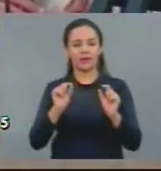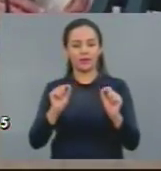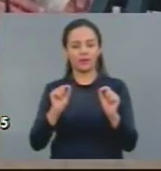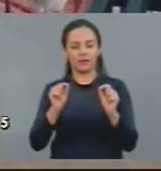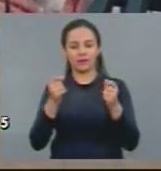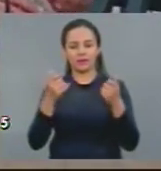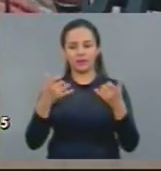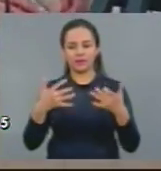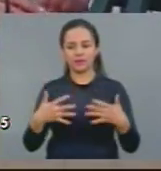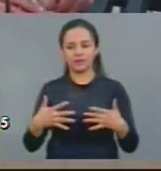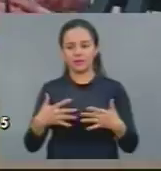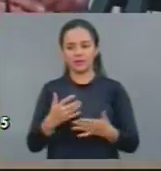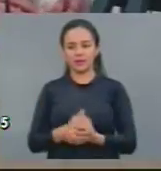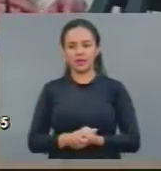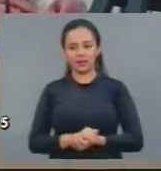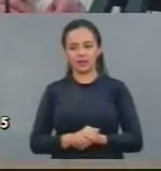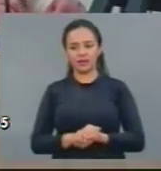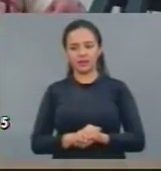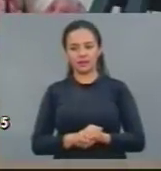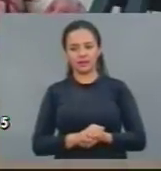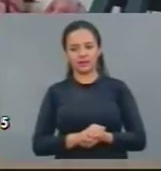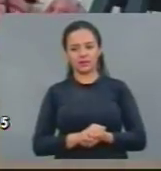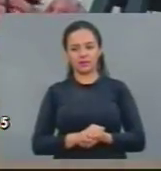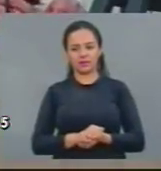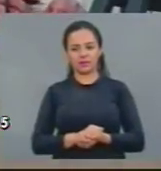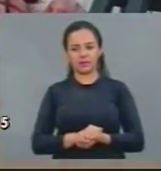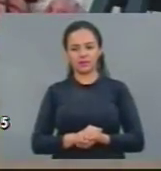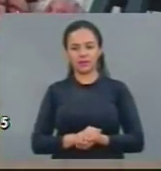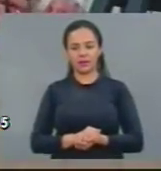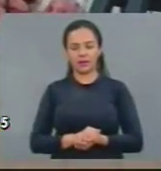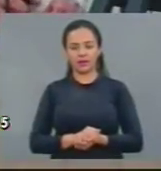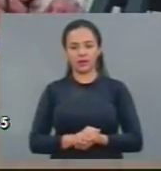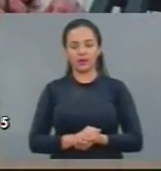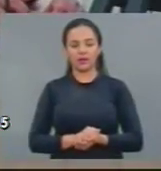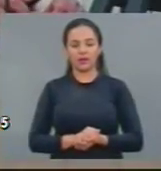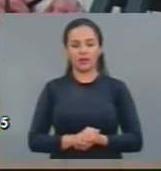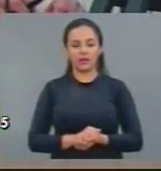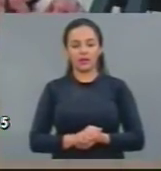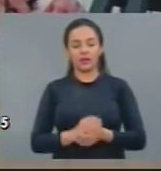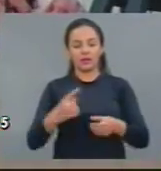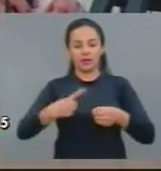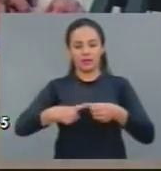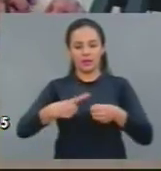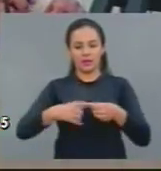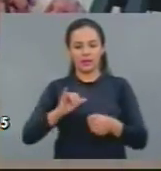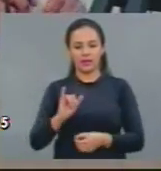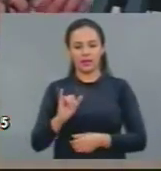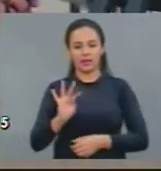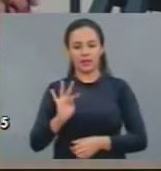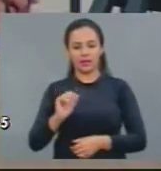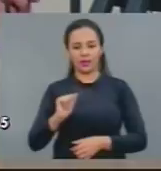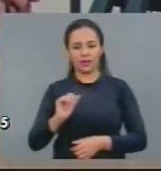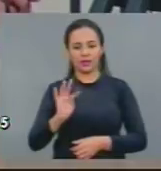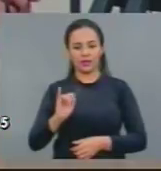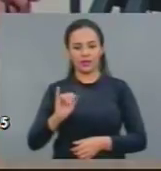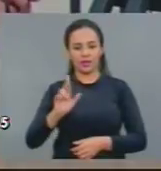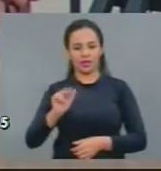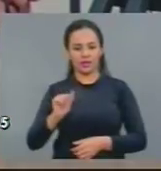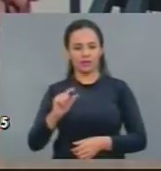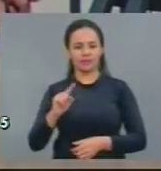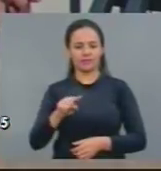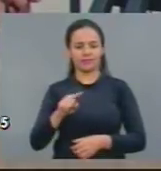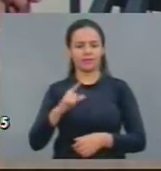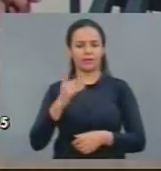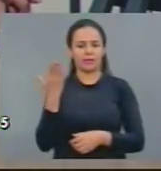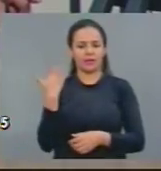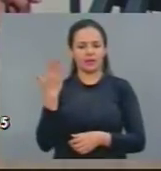TNPM, o Departamento Nacional de Produção Mineral, perfurou o poço lá em Itatira, que um município muito seco. Há já visto que em 2013, se não